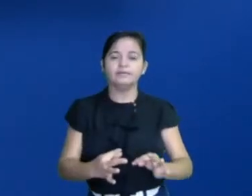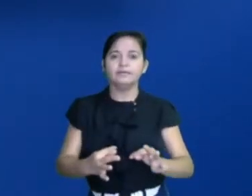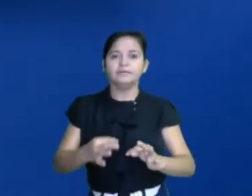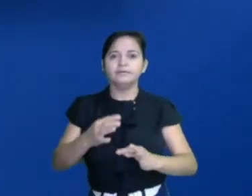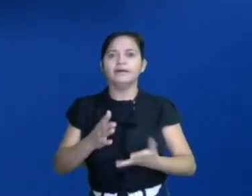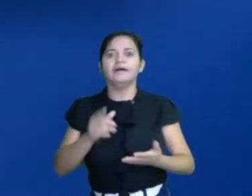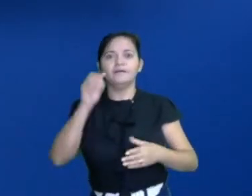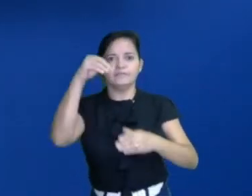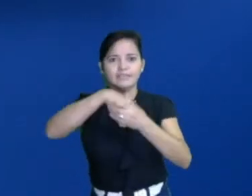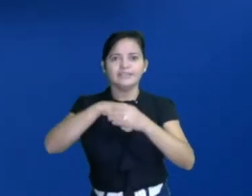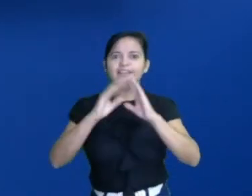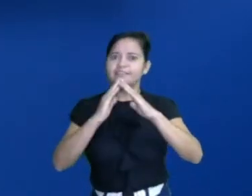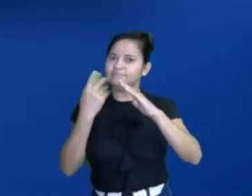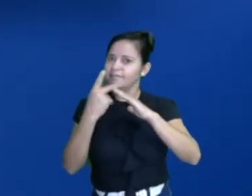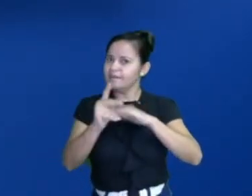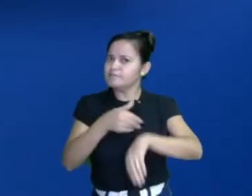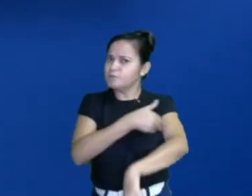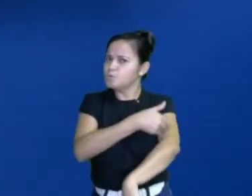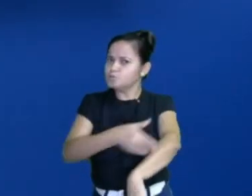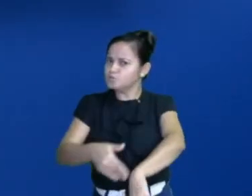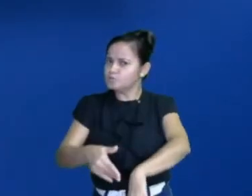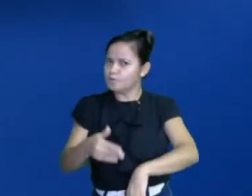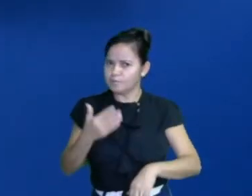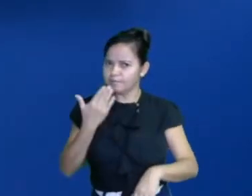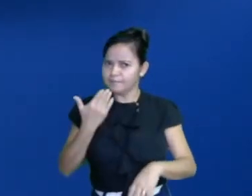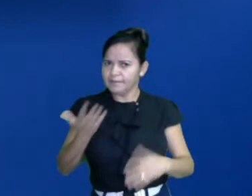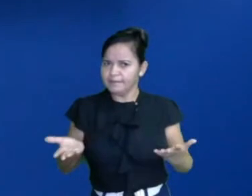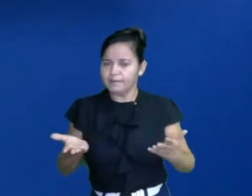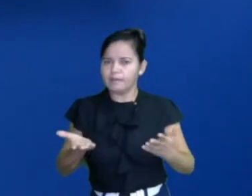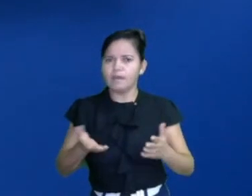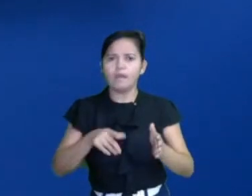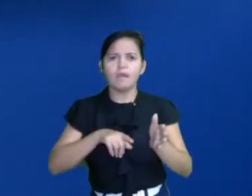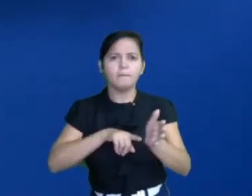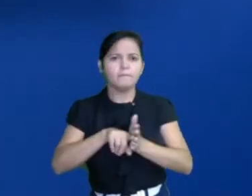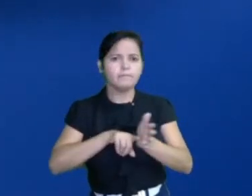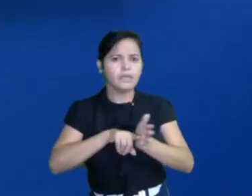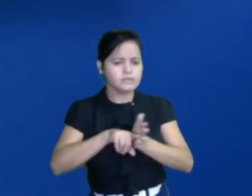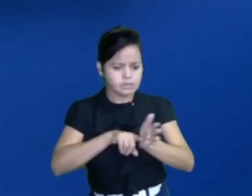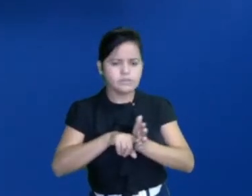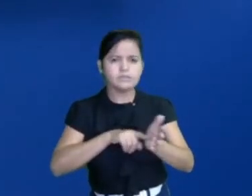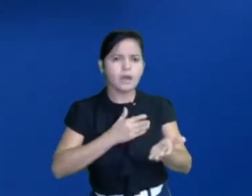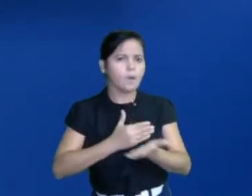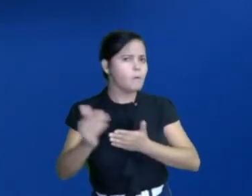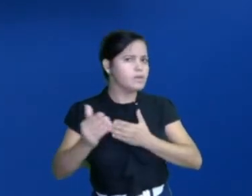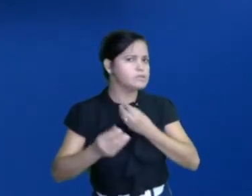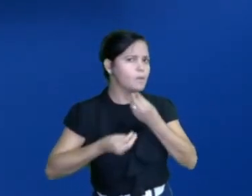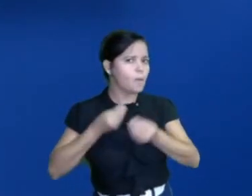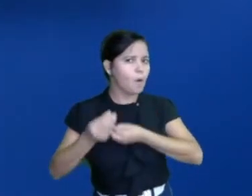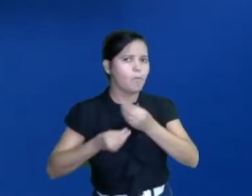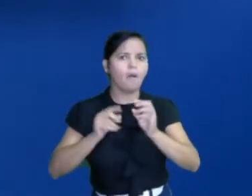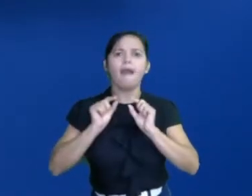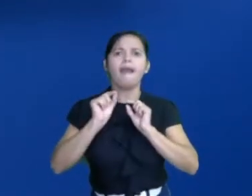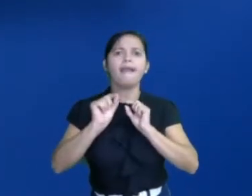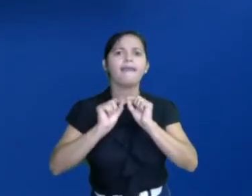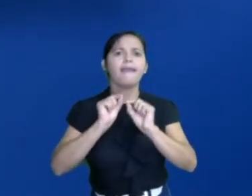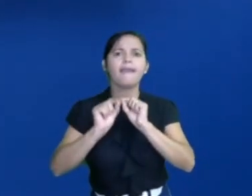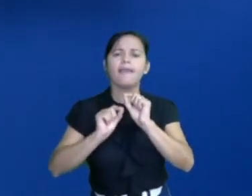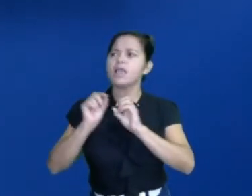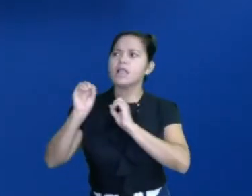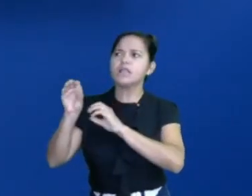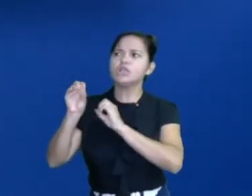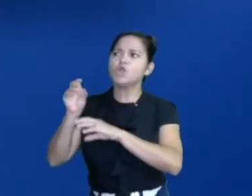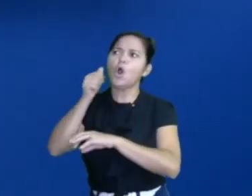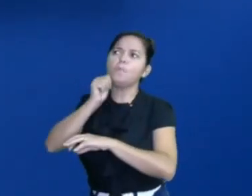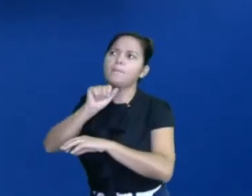vivenciada aí dentro da sua casa. E pesquisa qual é a origem dela. Sai perguntando aí, quem foi que ensinou pra senhora,